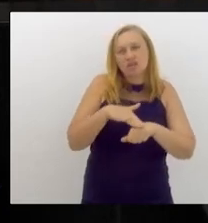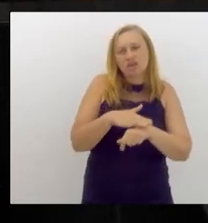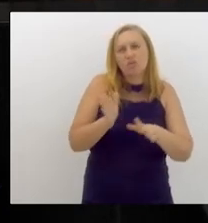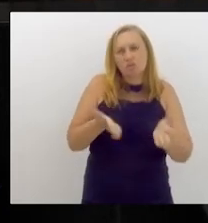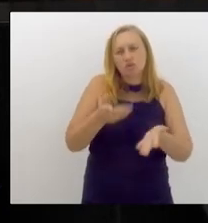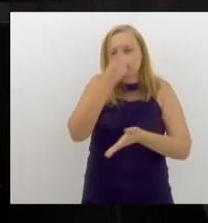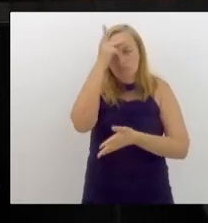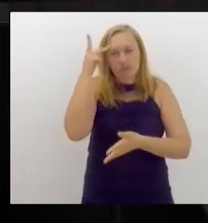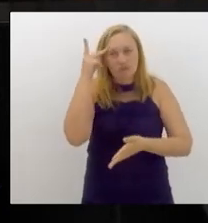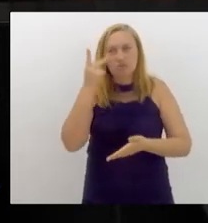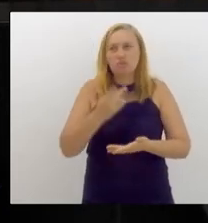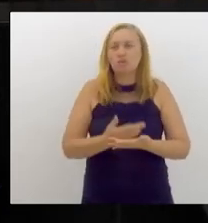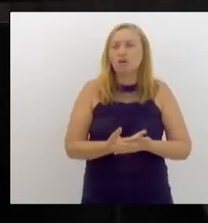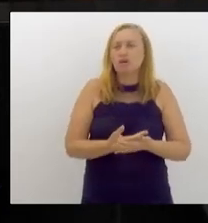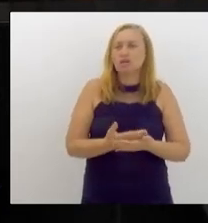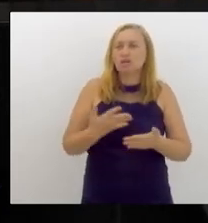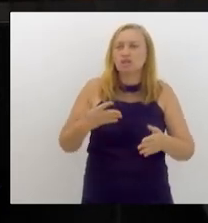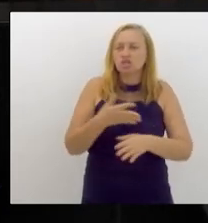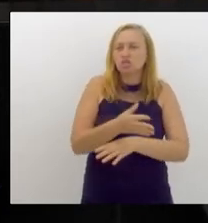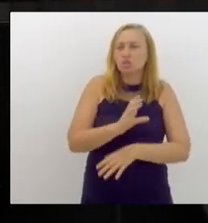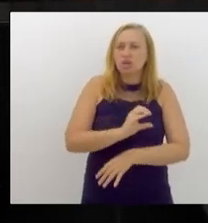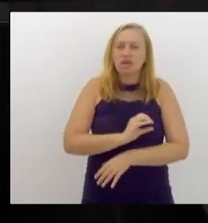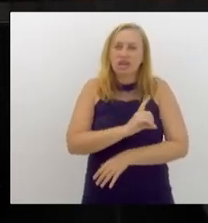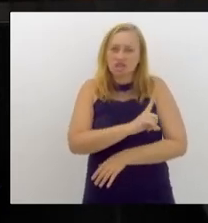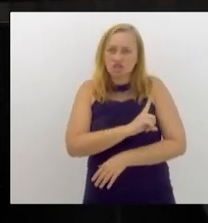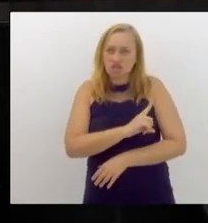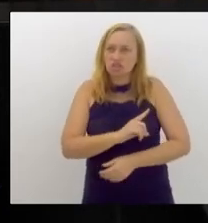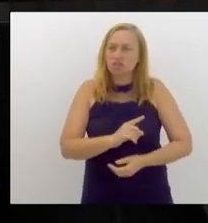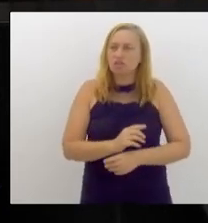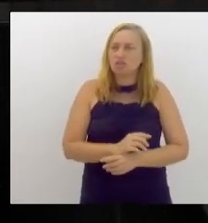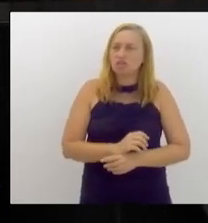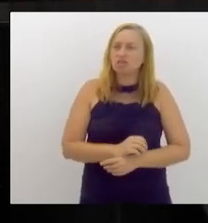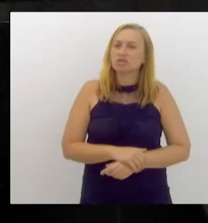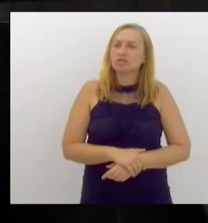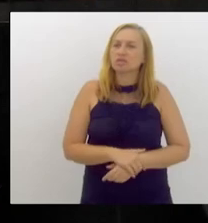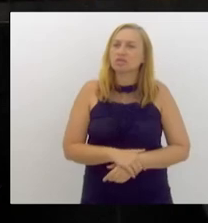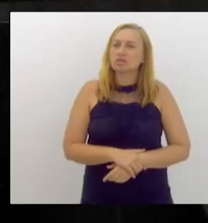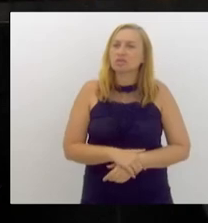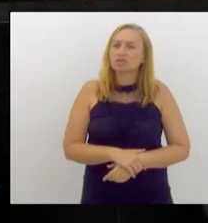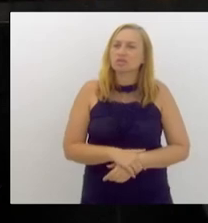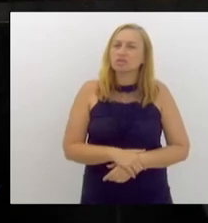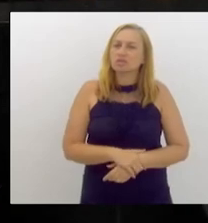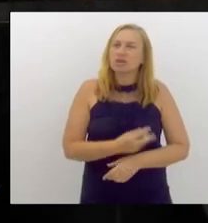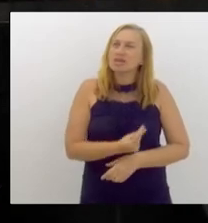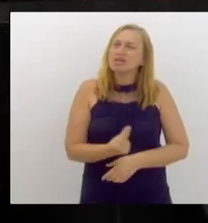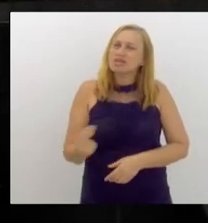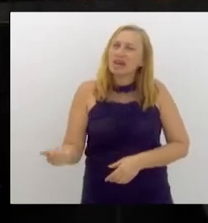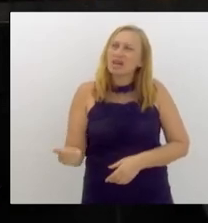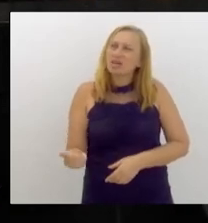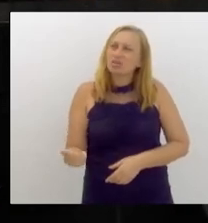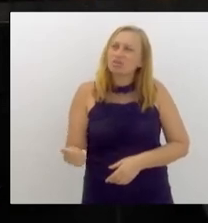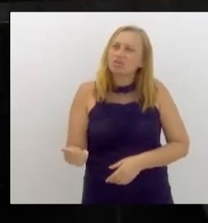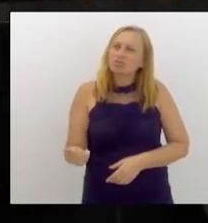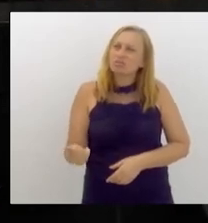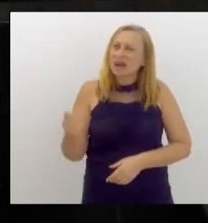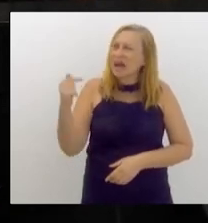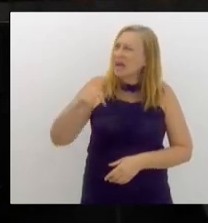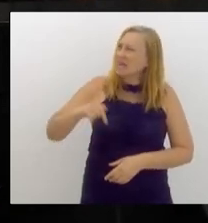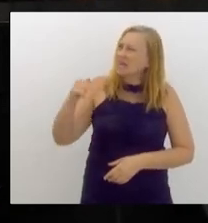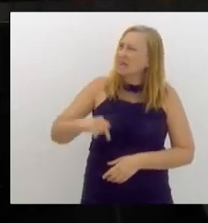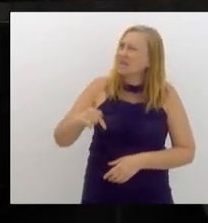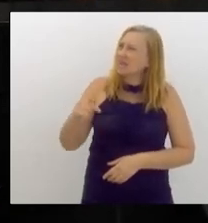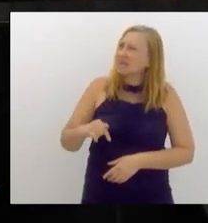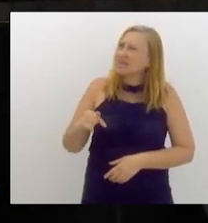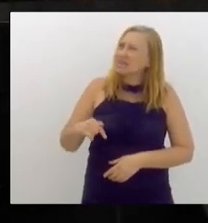em Caxias, chegou em Caxias, saiu aqui da